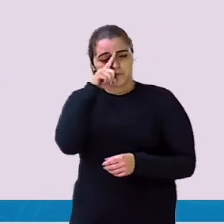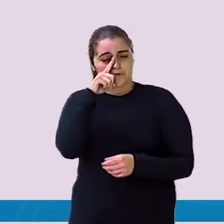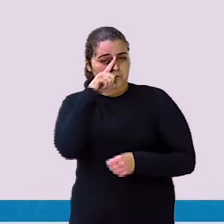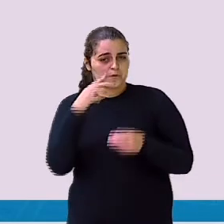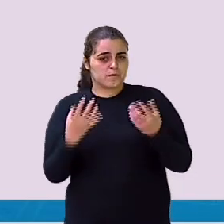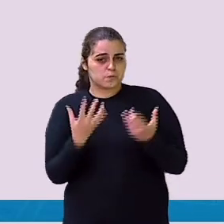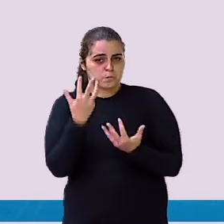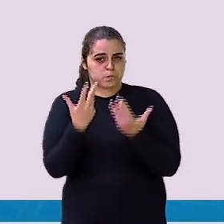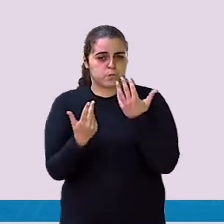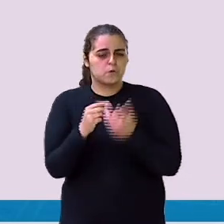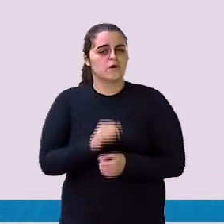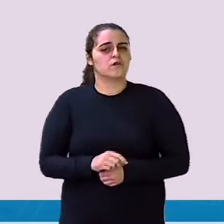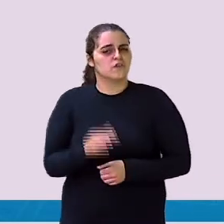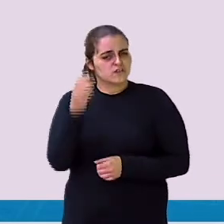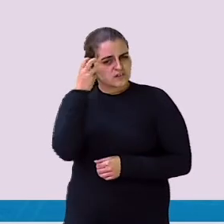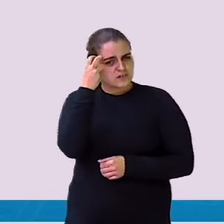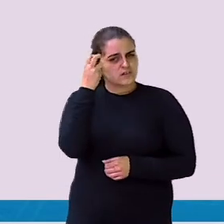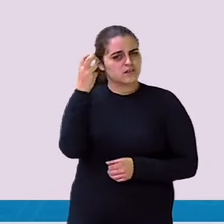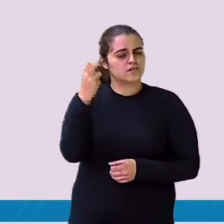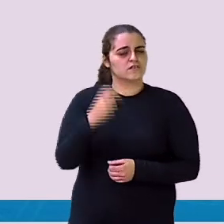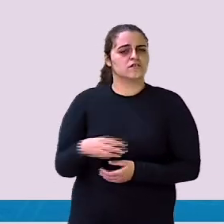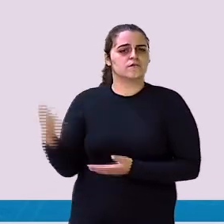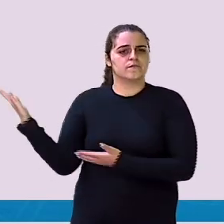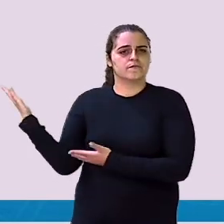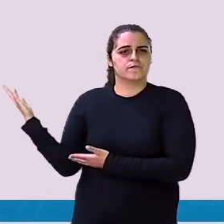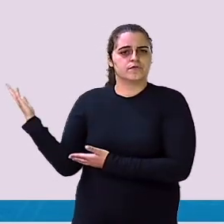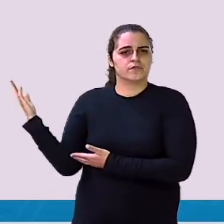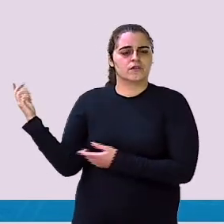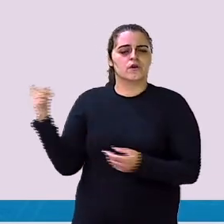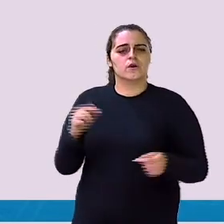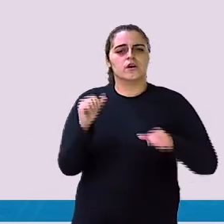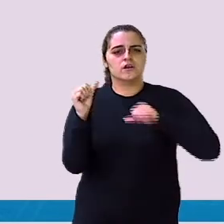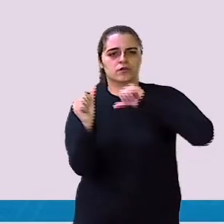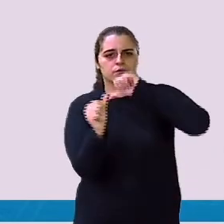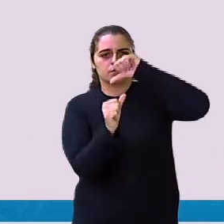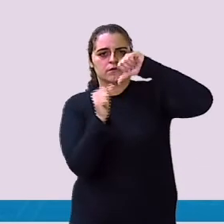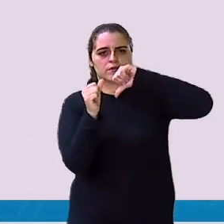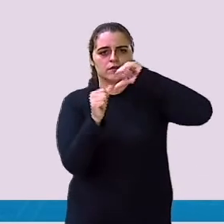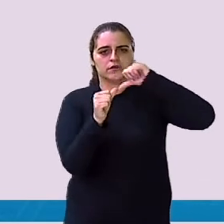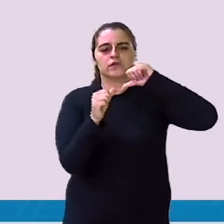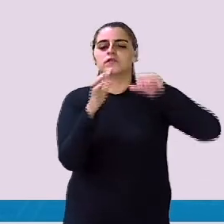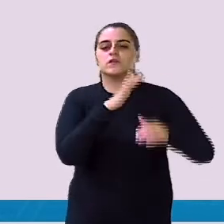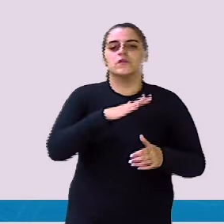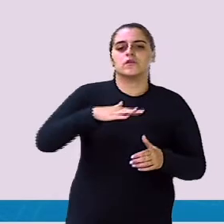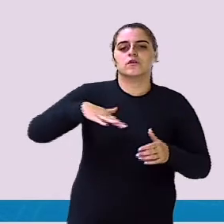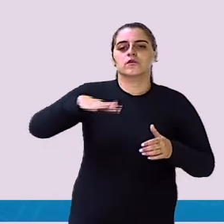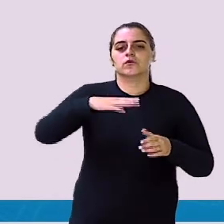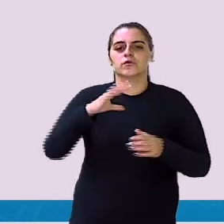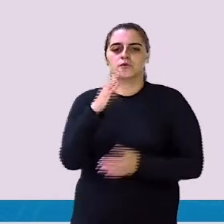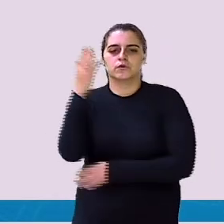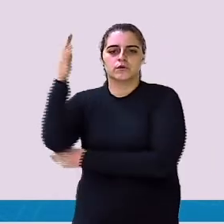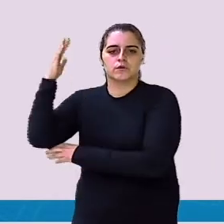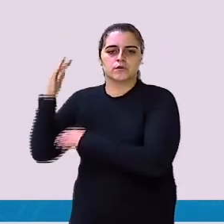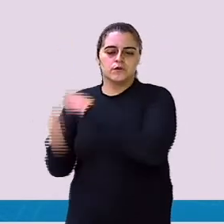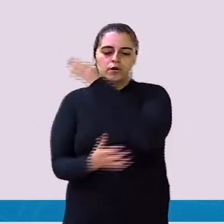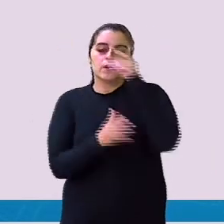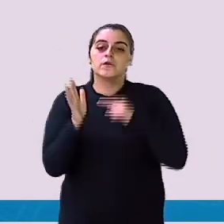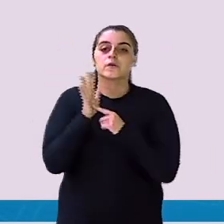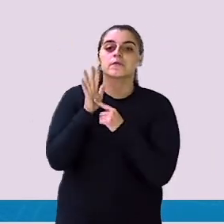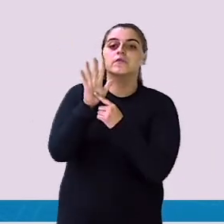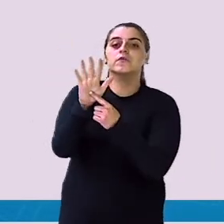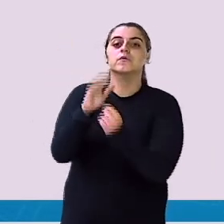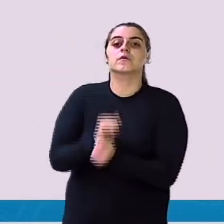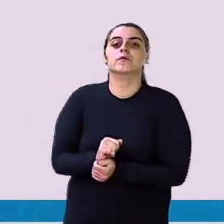Então isso aí A gente tem que Se conscientizar Os impactos Ao meio ambiente Descritos acima Nos mostram Que